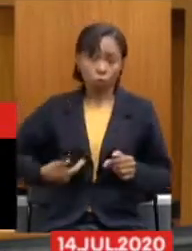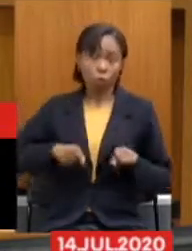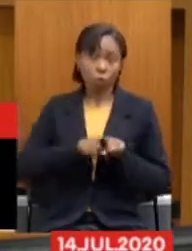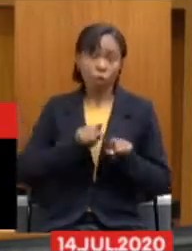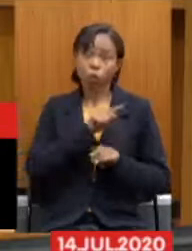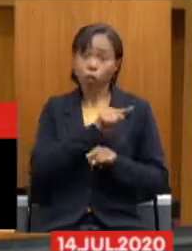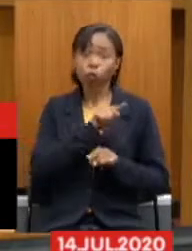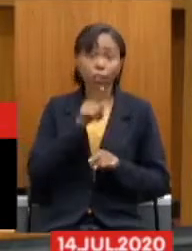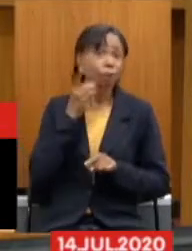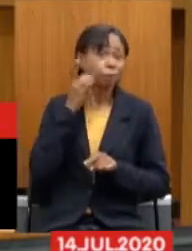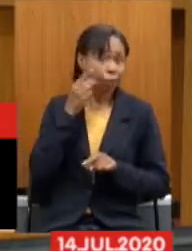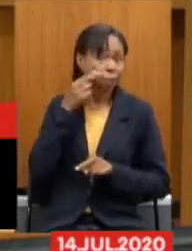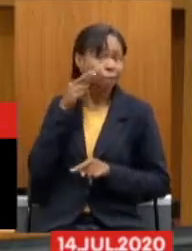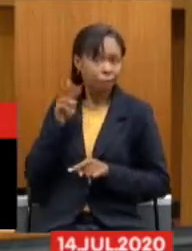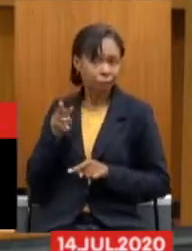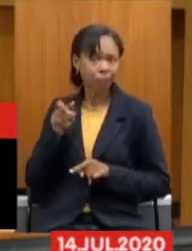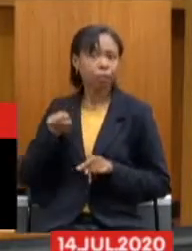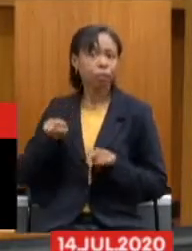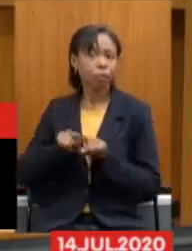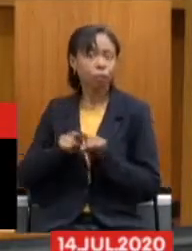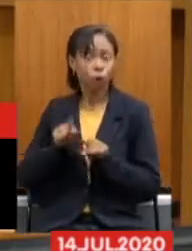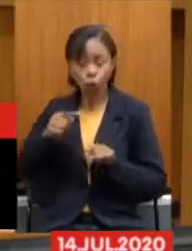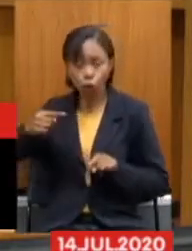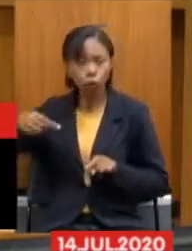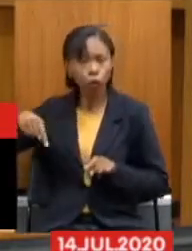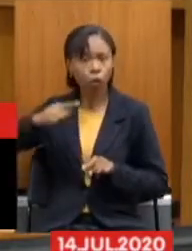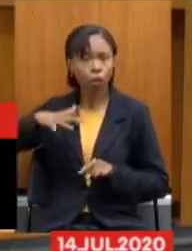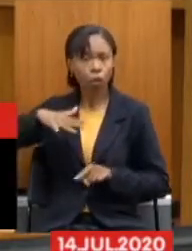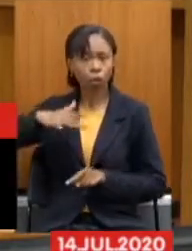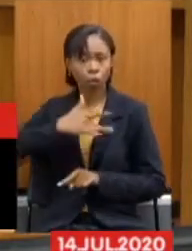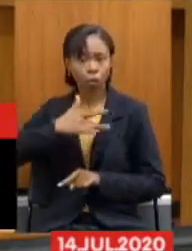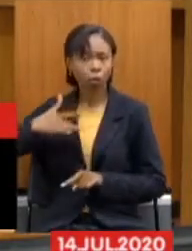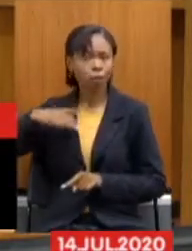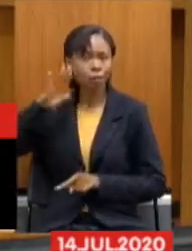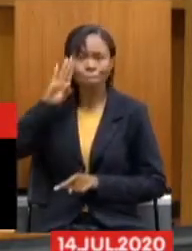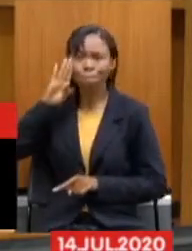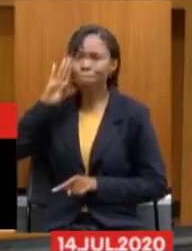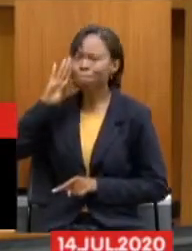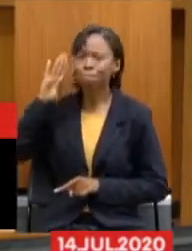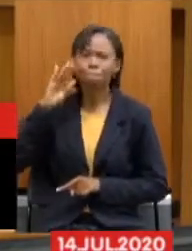uma peça fundamental nesse combate à pandemia.